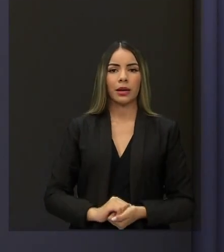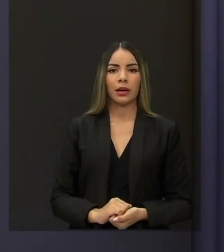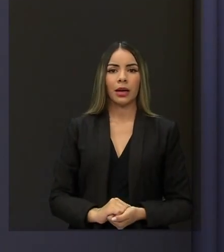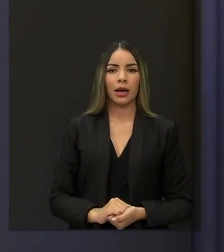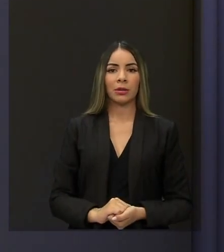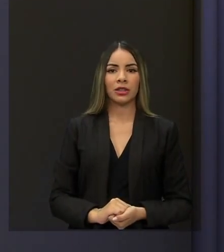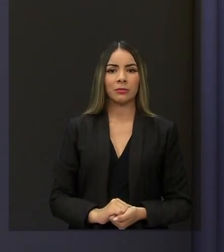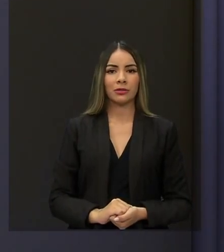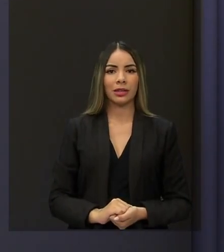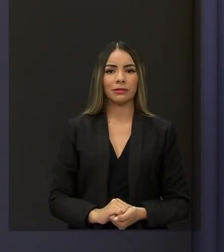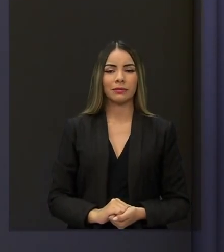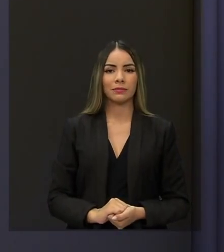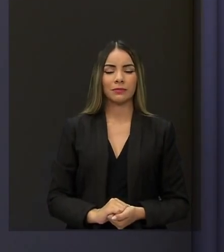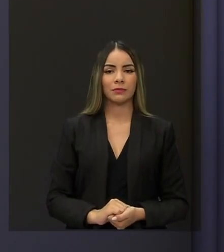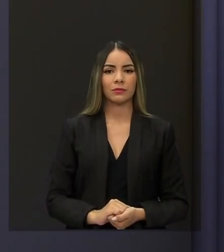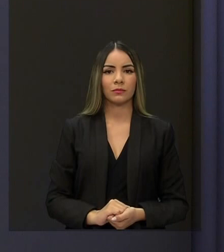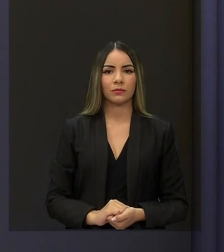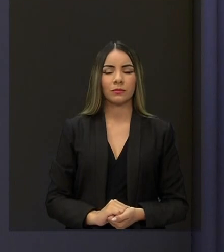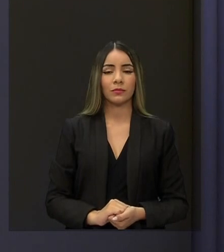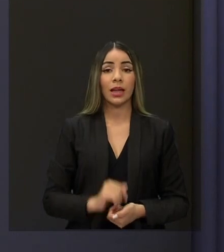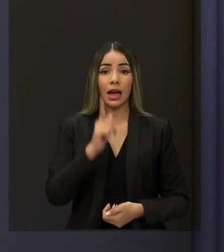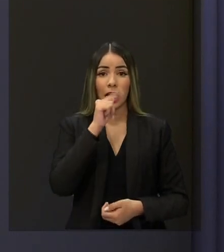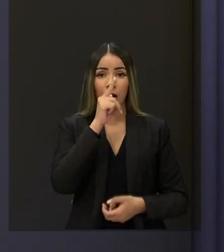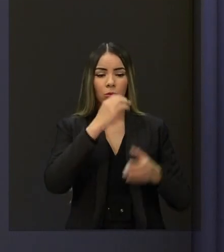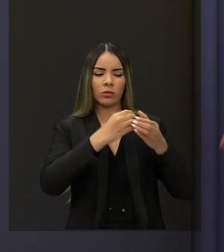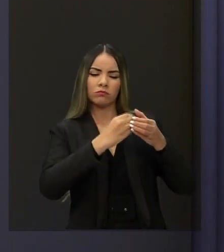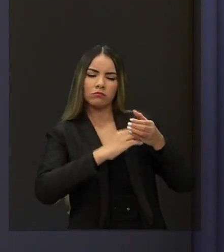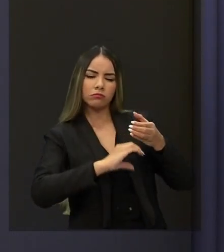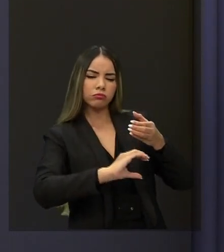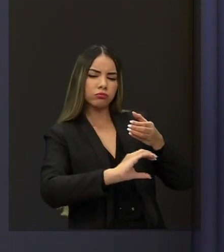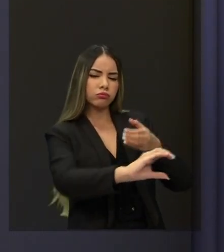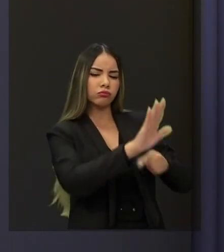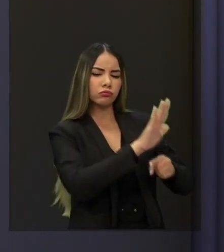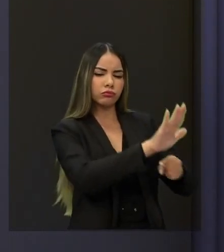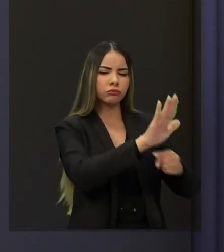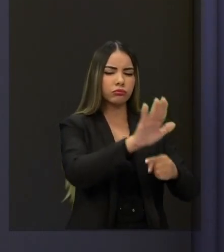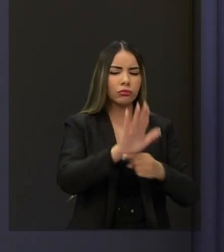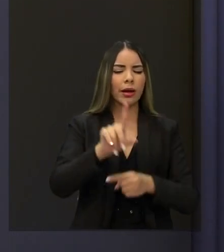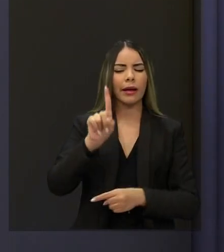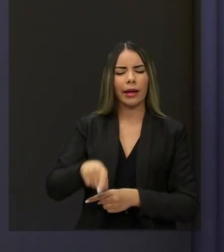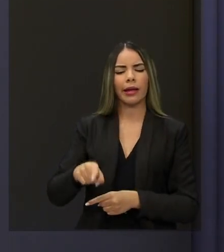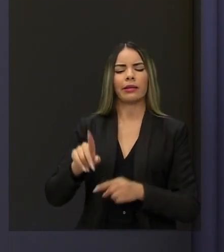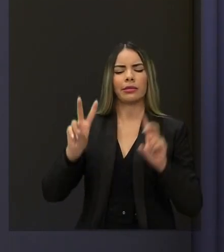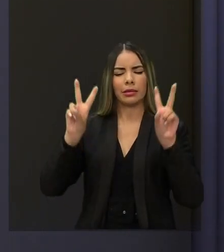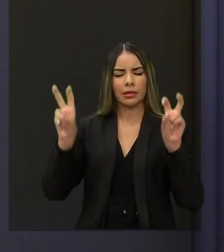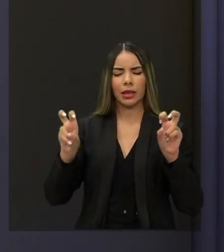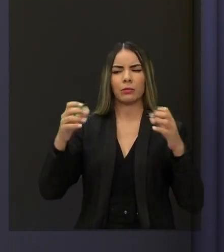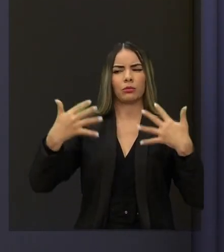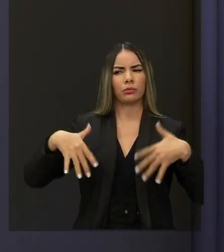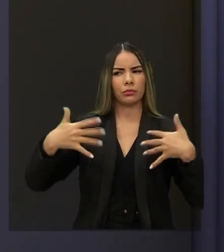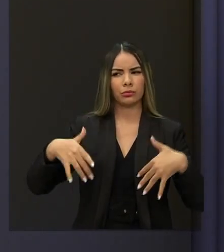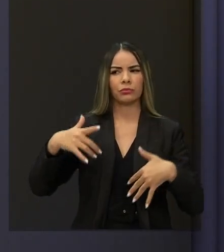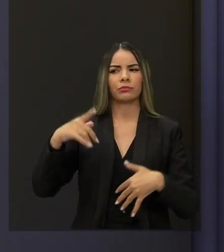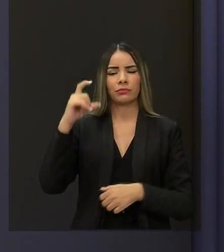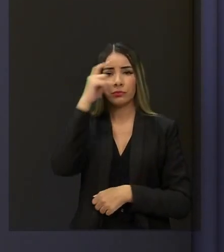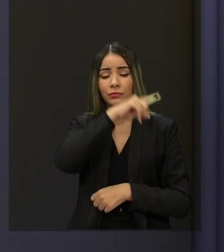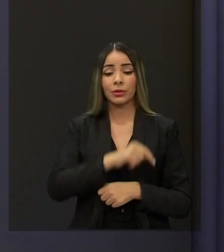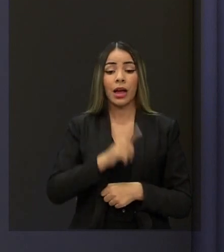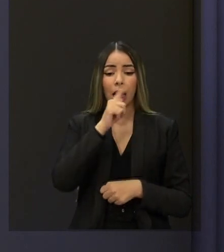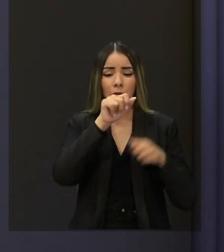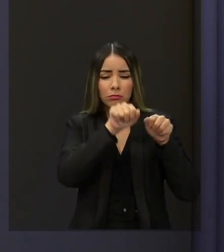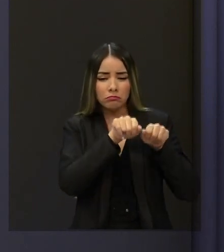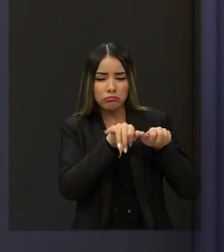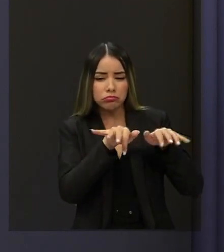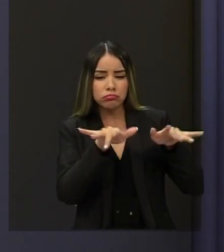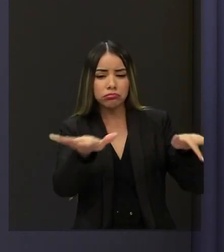O candidato Roberto Cláudio, o abastecimento de água do Estado do Ceará é um tema absolutamente desafiador para qualquer governador. Nós temos projetos em execução